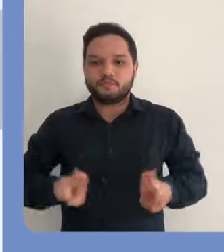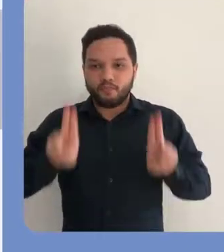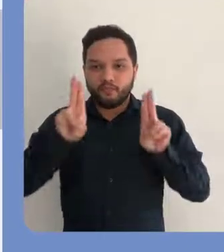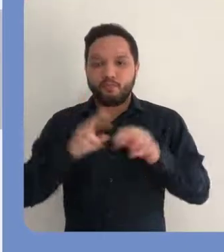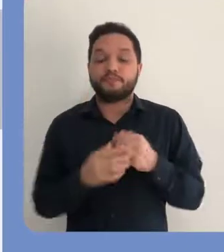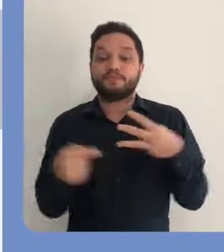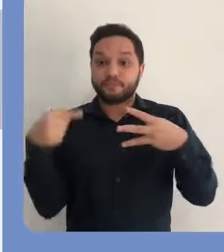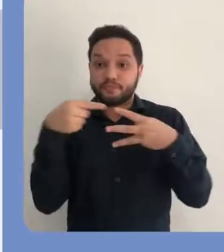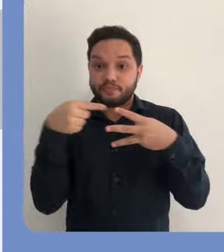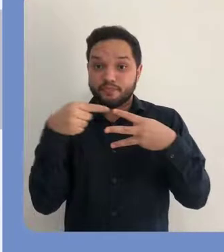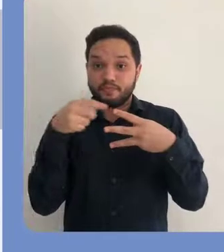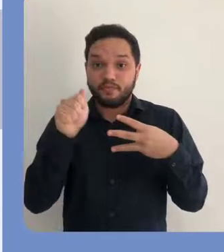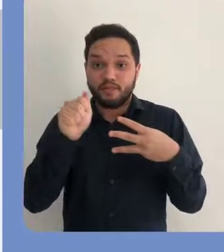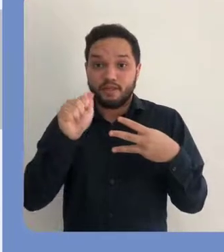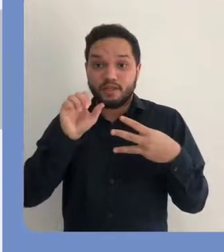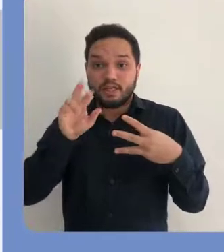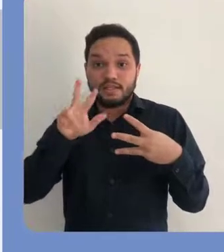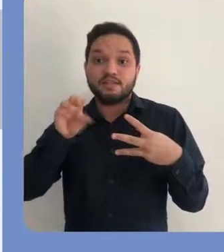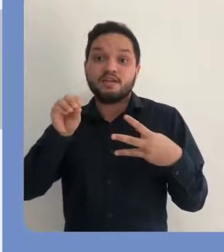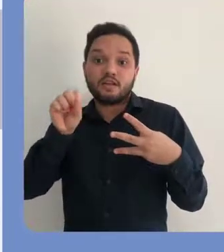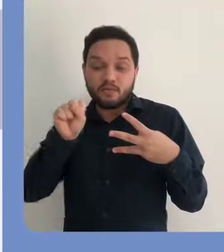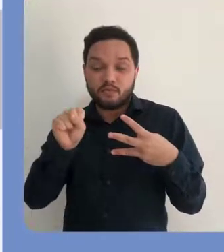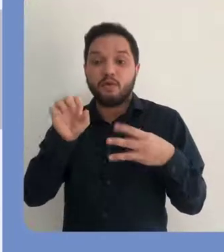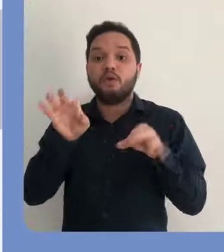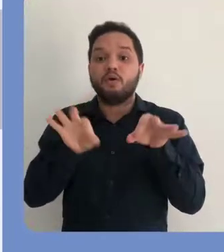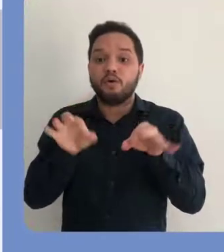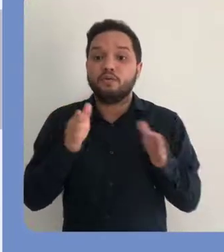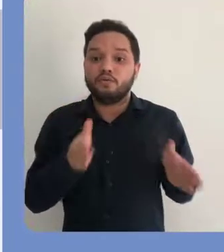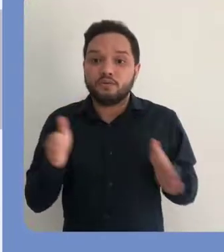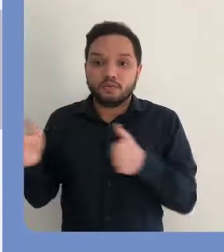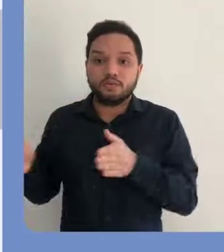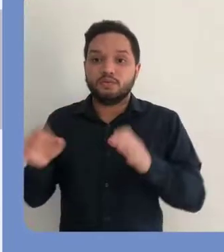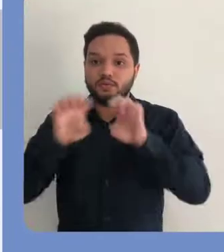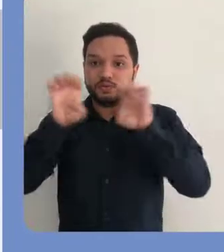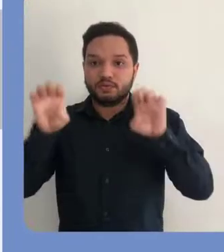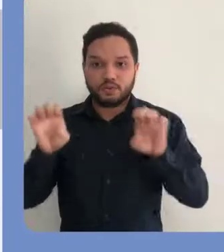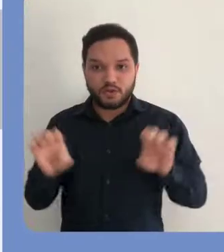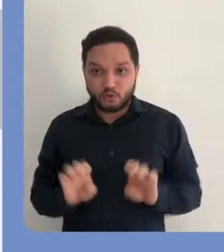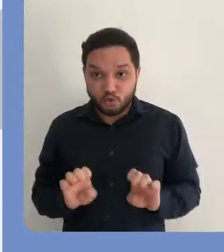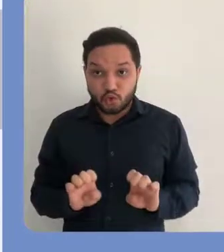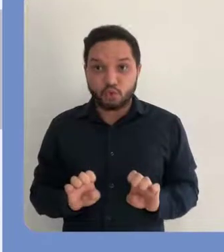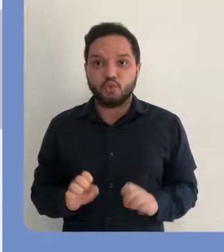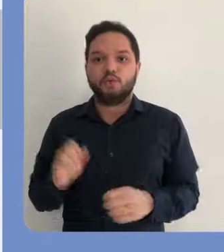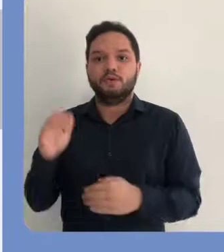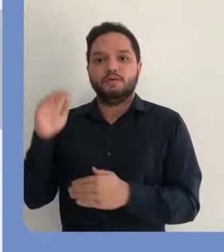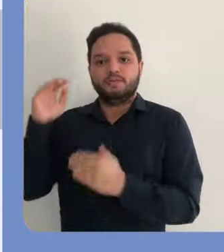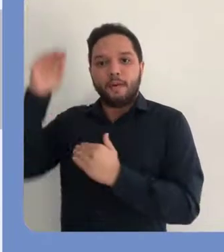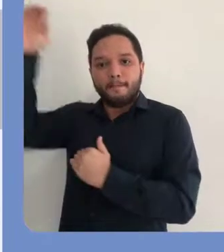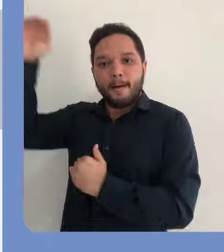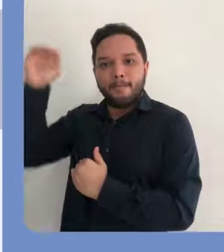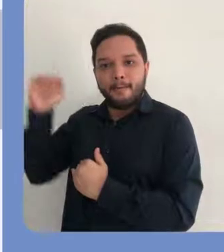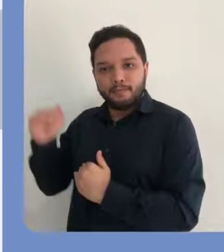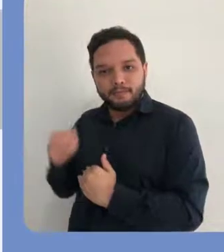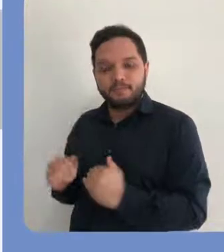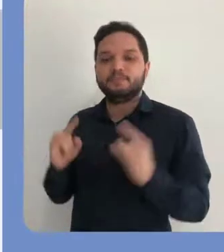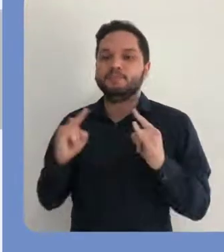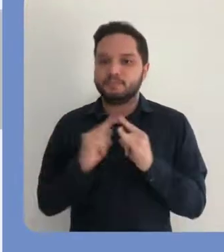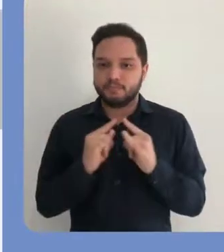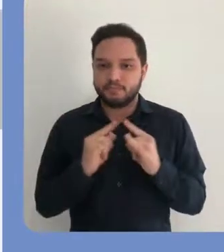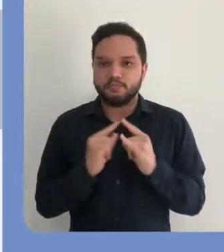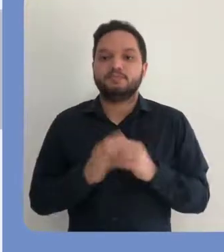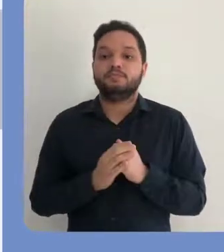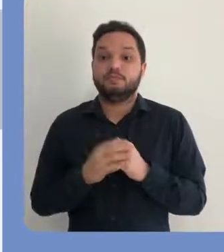todos os servidores da universidade. A comunidade acervos, então, ela está organizada de acordo com a estrutura